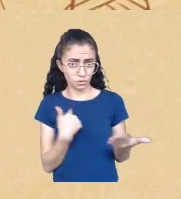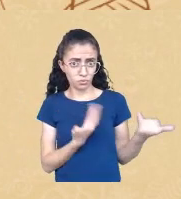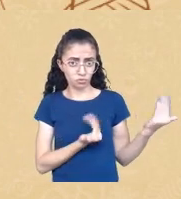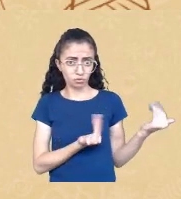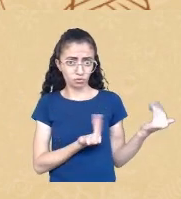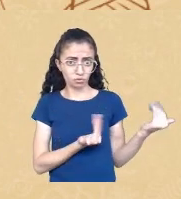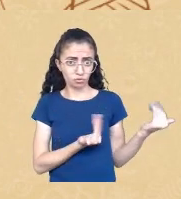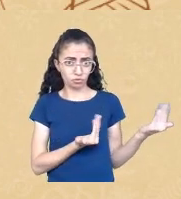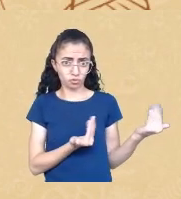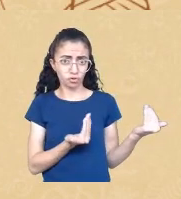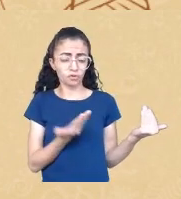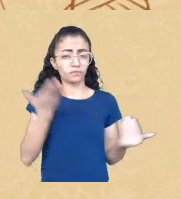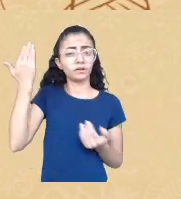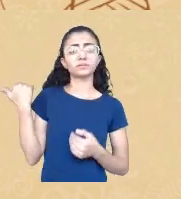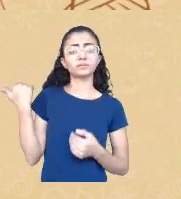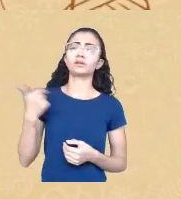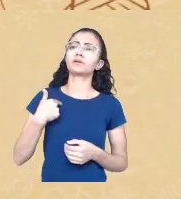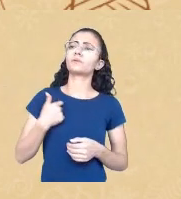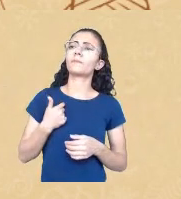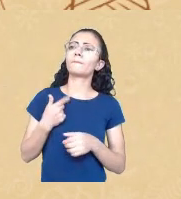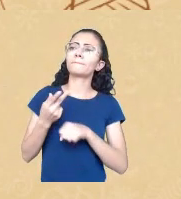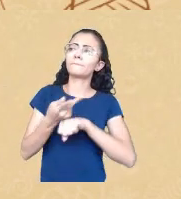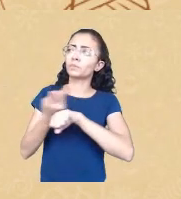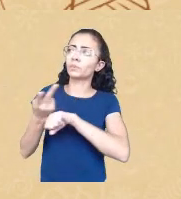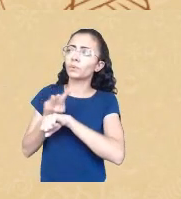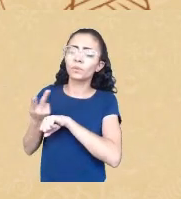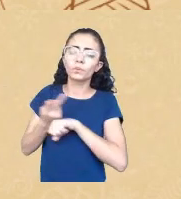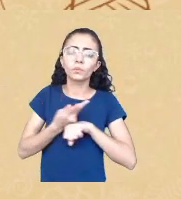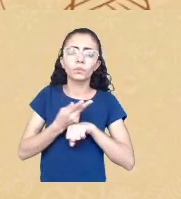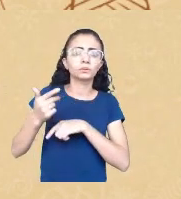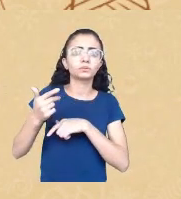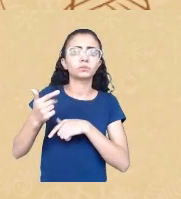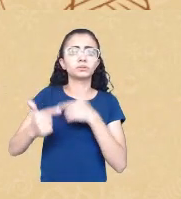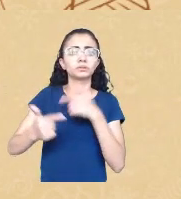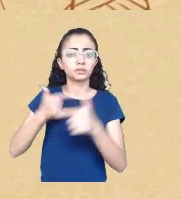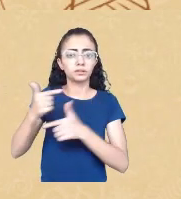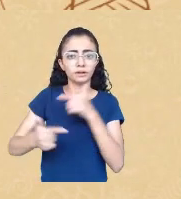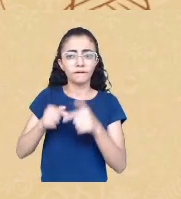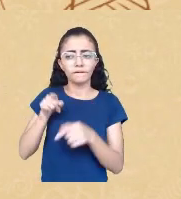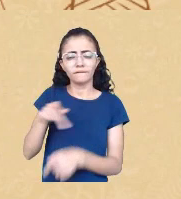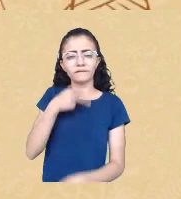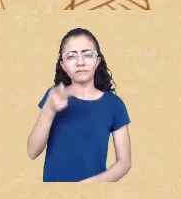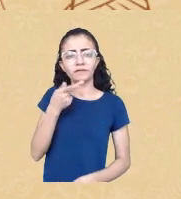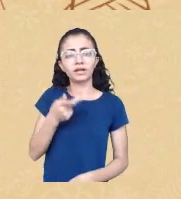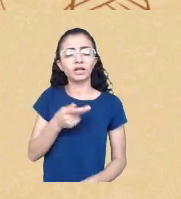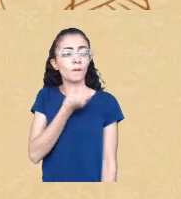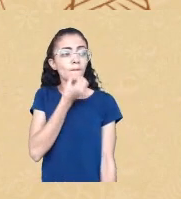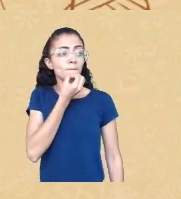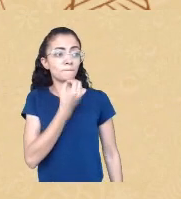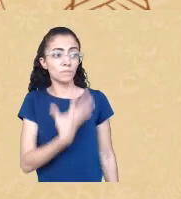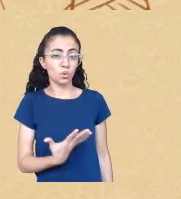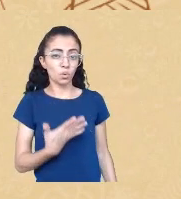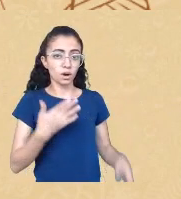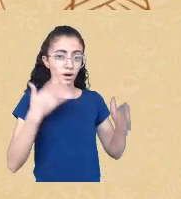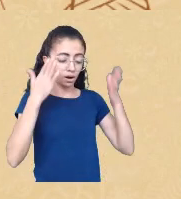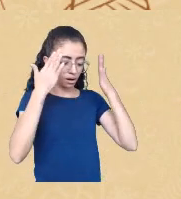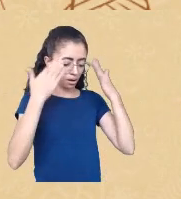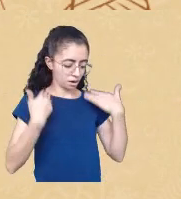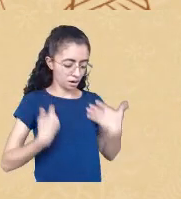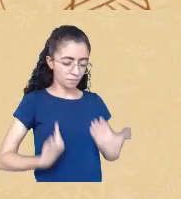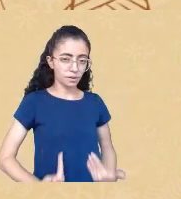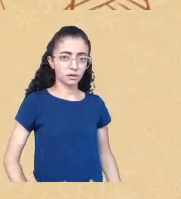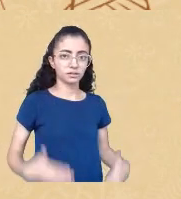lá né que eu ia procurar um emprego e que estava posto lá boa aparência isso era uma guerra contra o meu